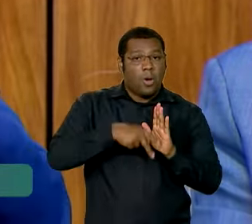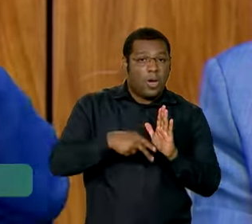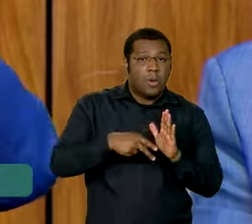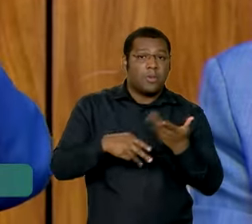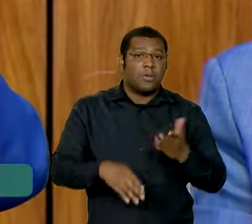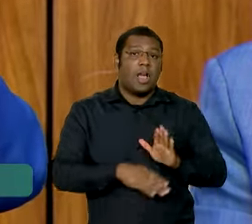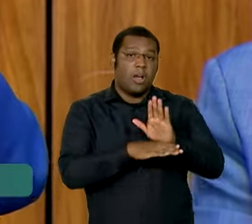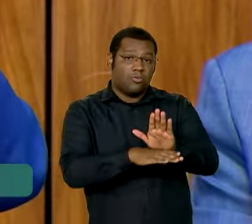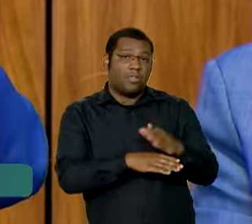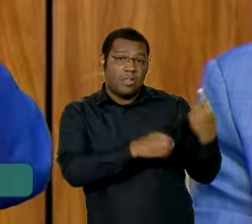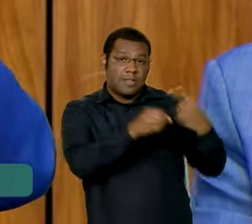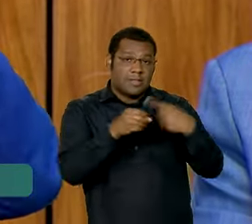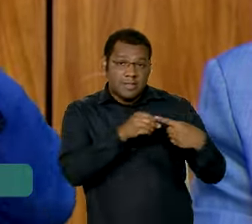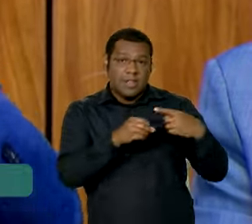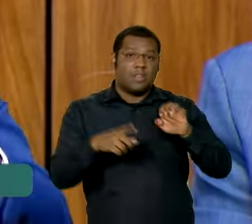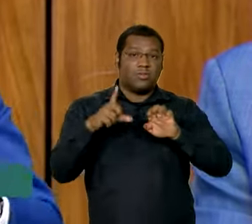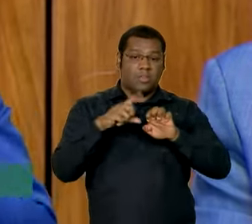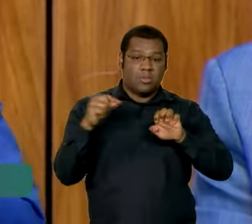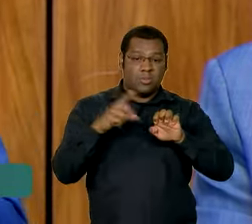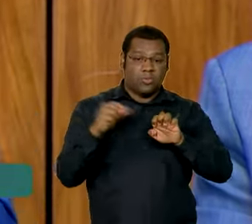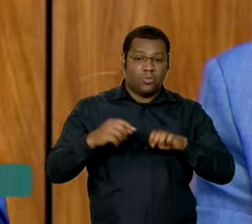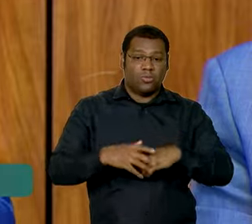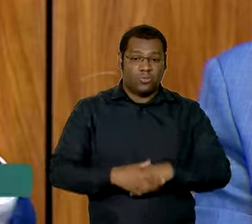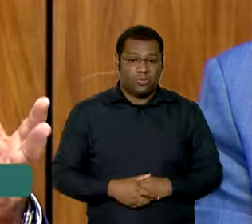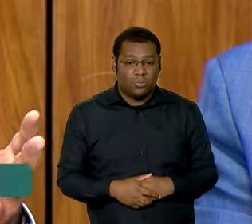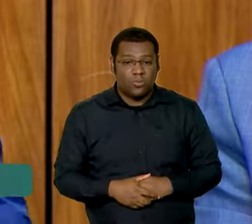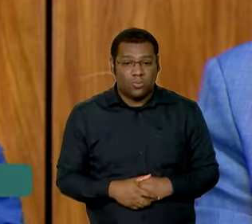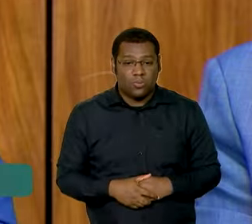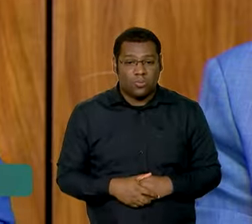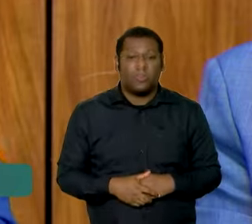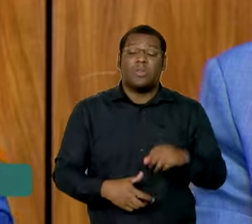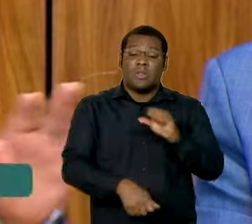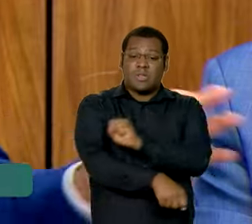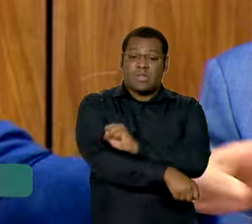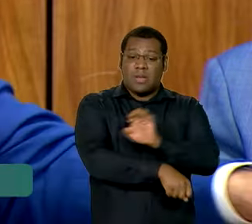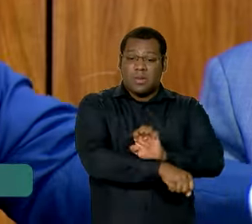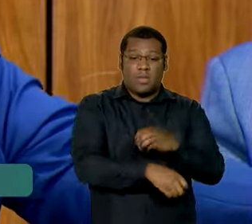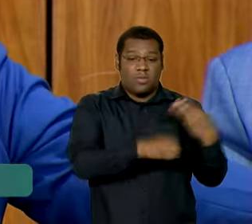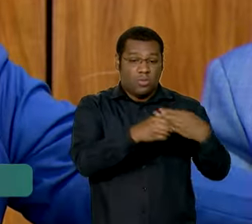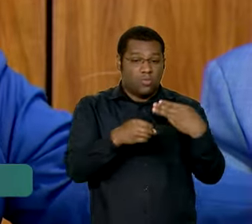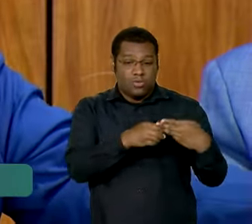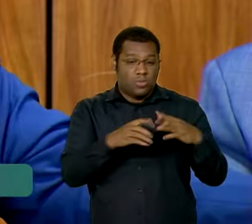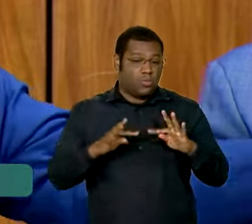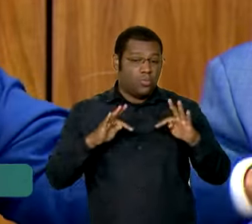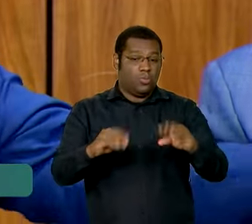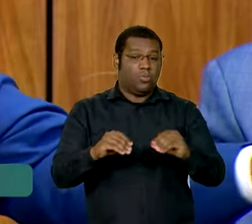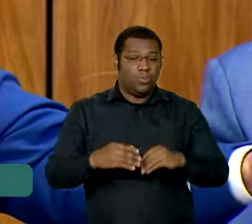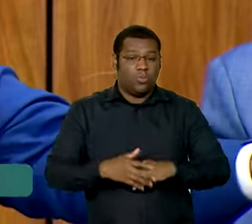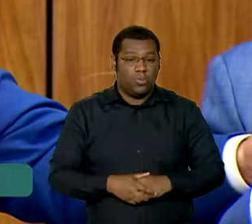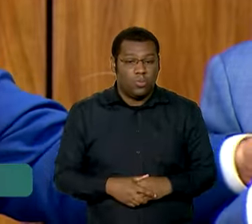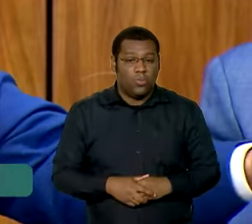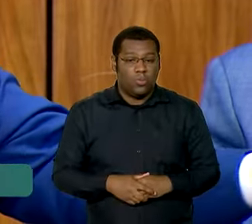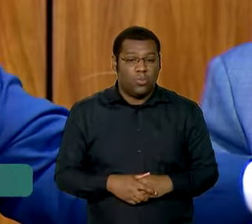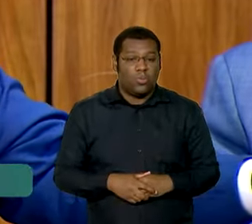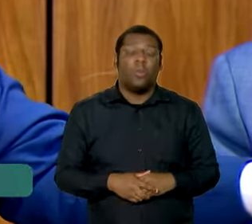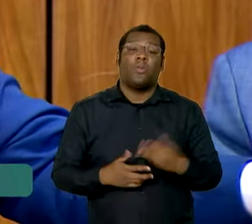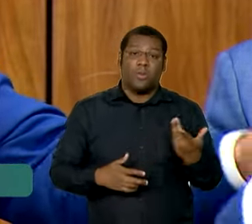Cidade Empreendedora, que nos coloca praticamente em todos os municípios. Nós vamos pegar na mão do